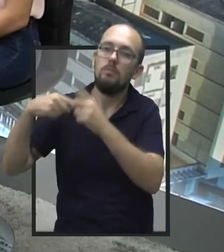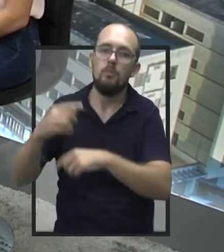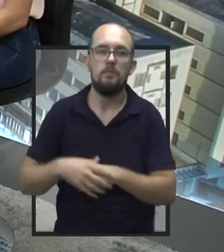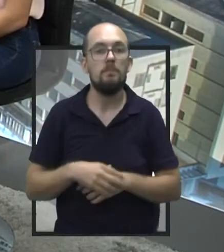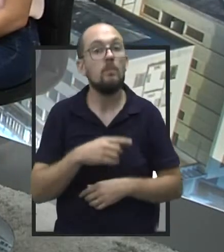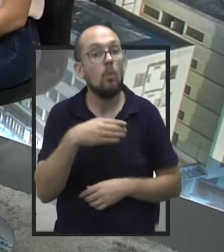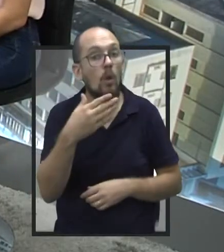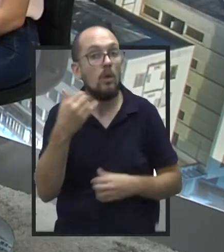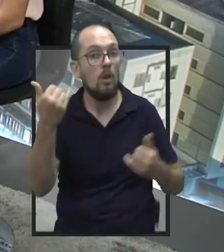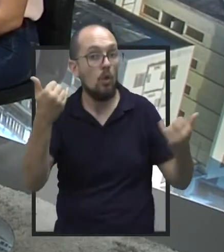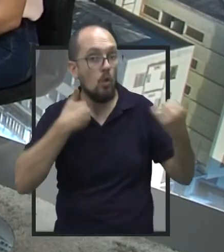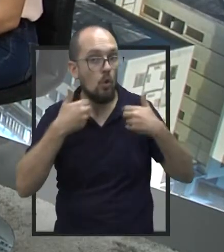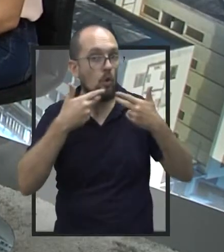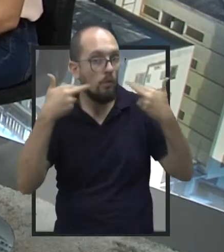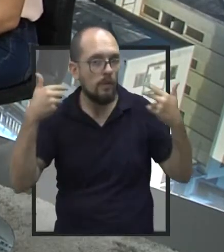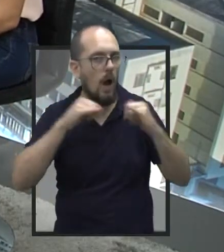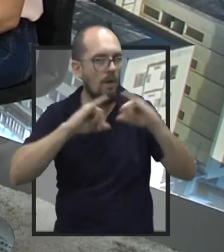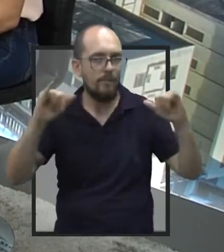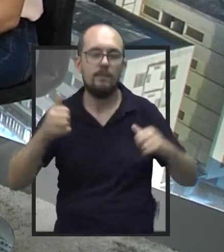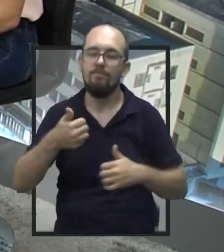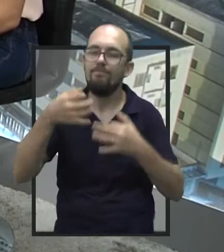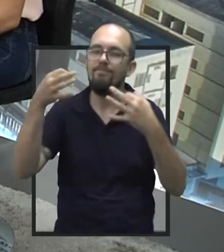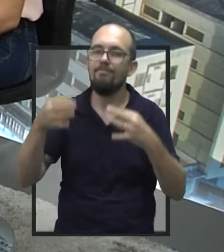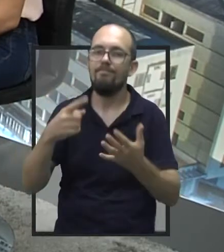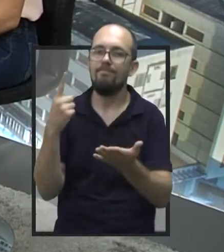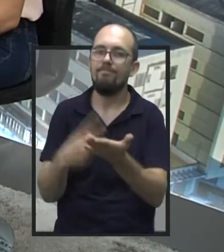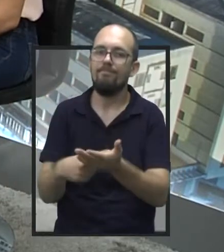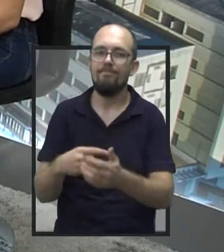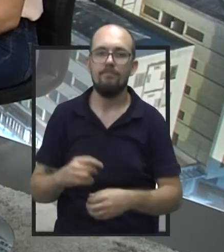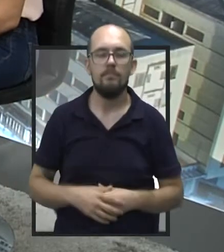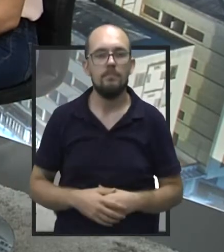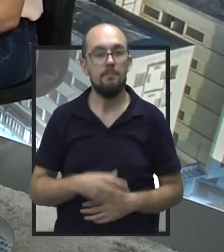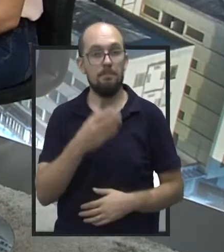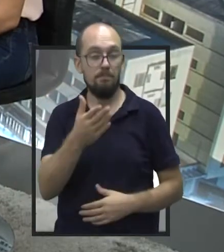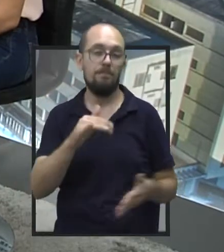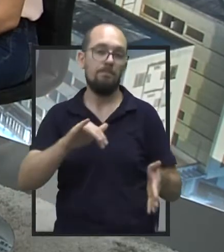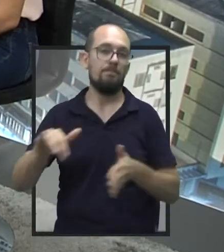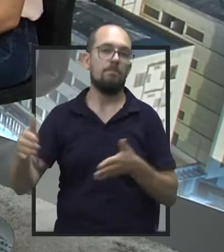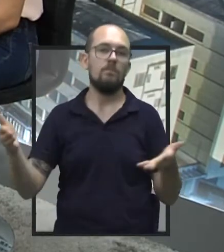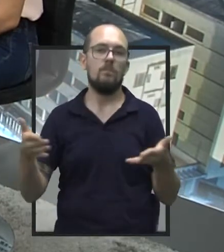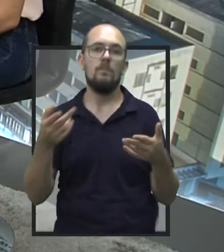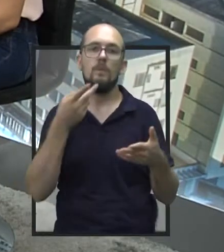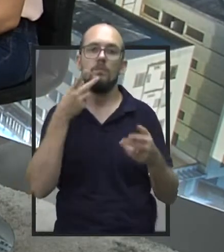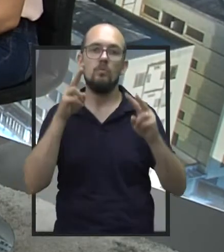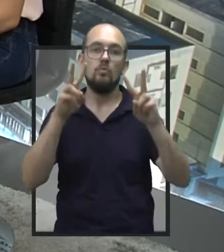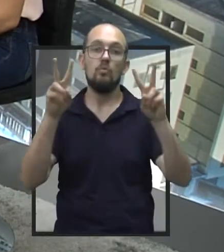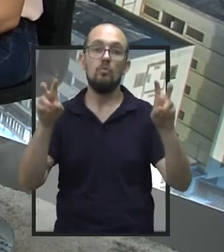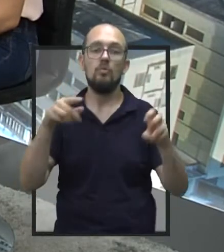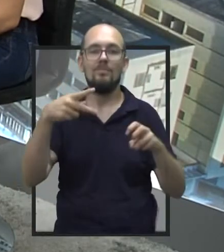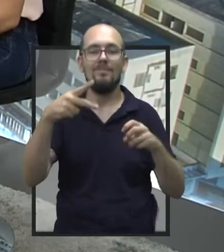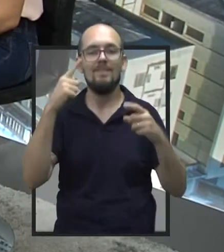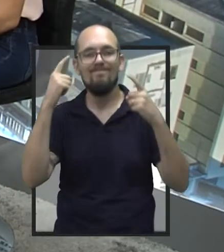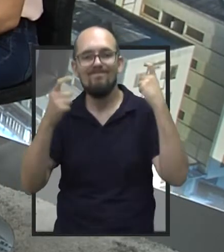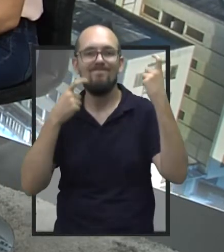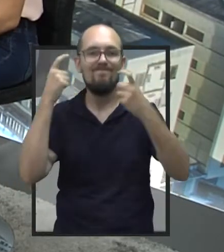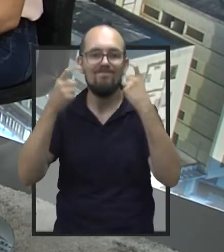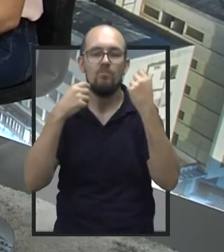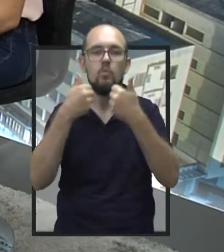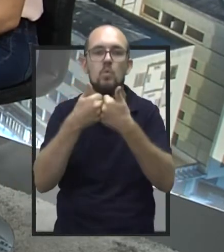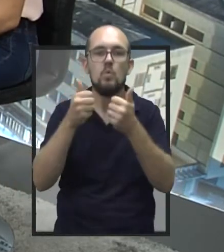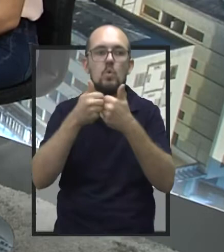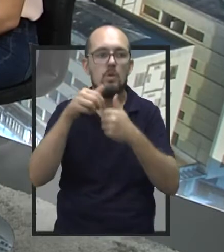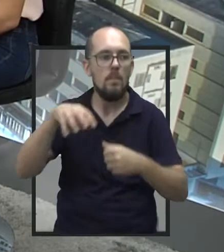notícia, conta para a gente. Com certeza. Vereadora, vamos falar um pouquinho sobre a sua preocupação com relação ao transporte público urbano